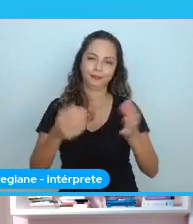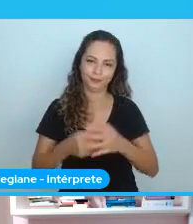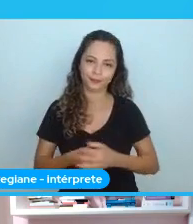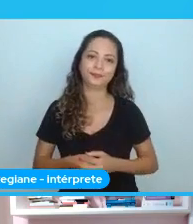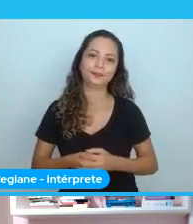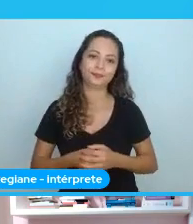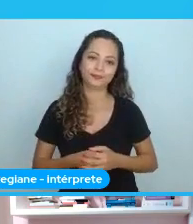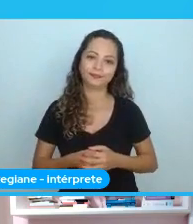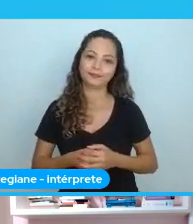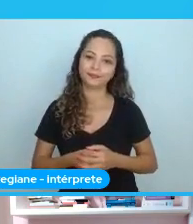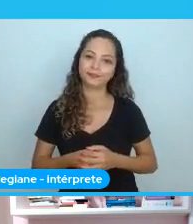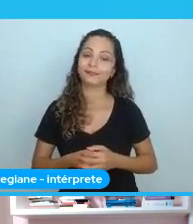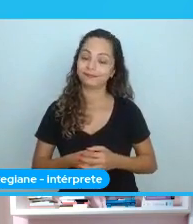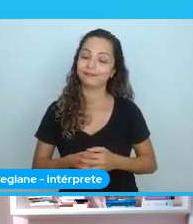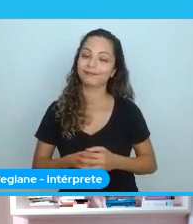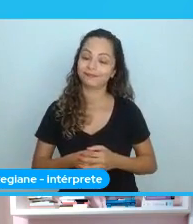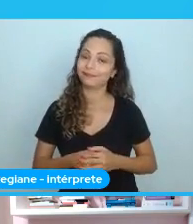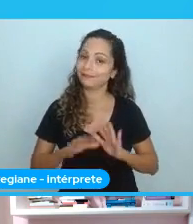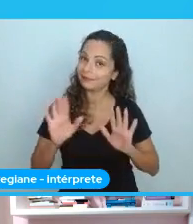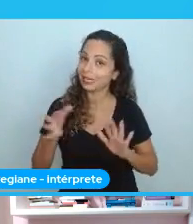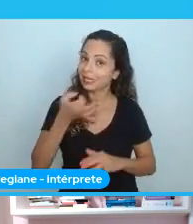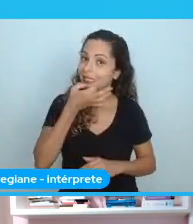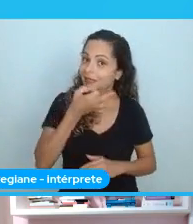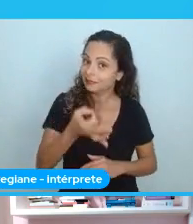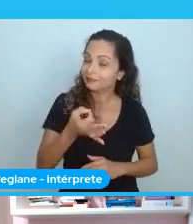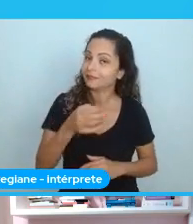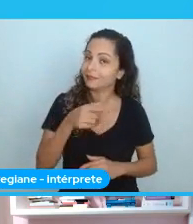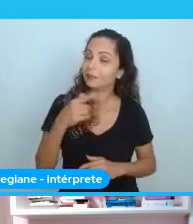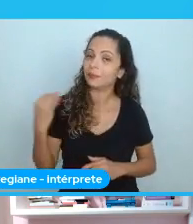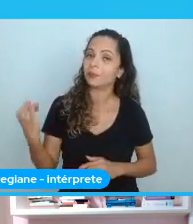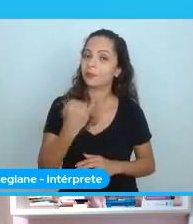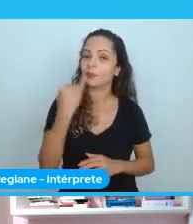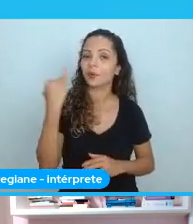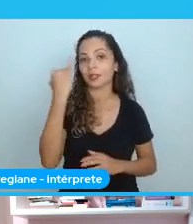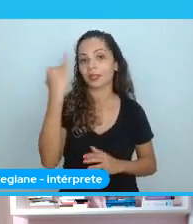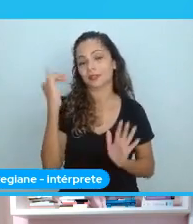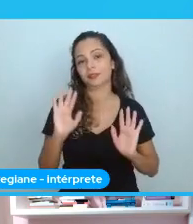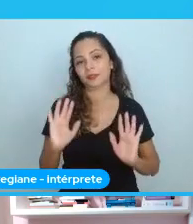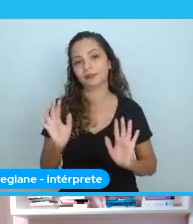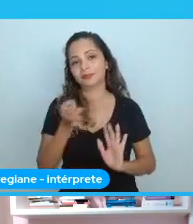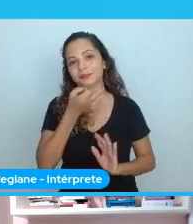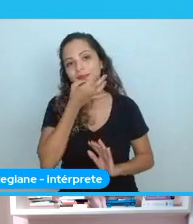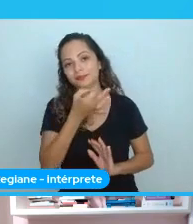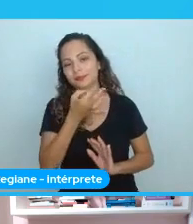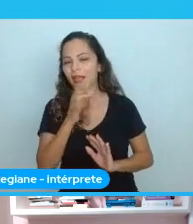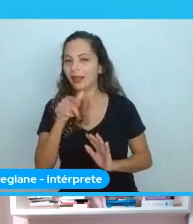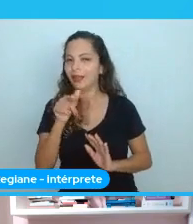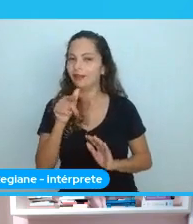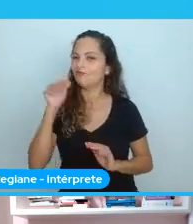fica aí uma sugestão barra dica, barra chamada de atenção.